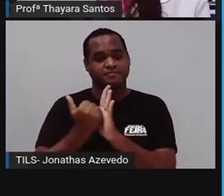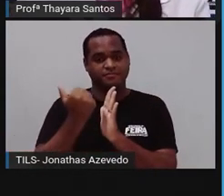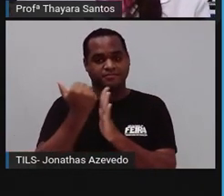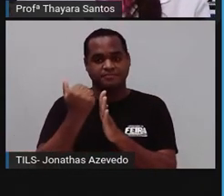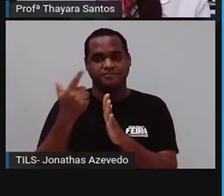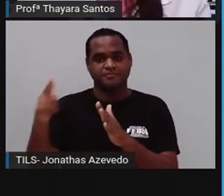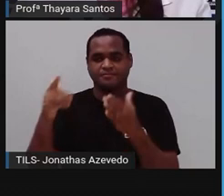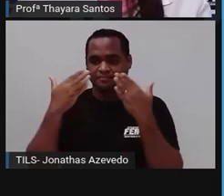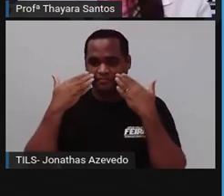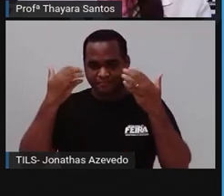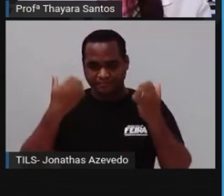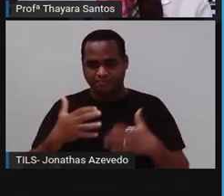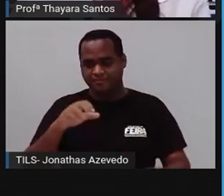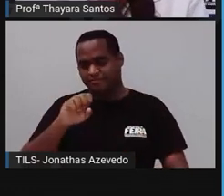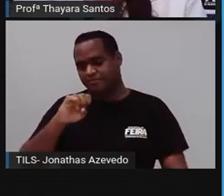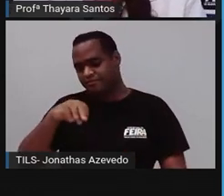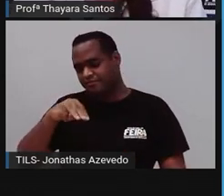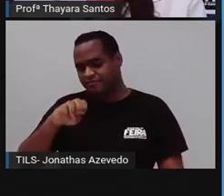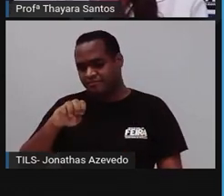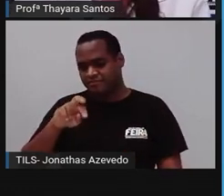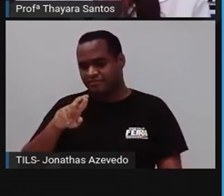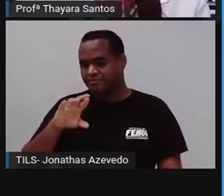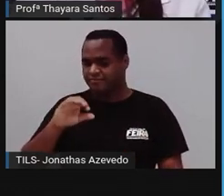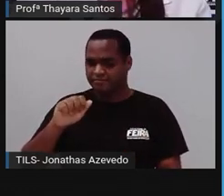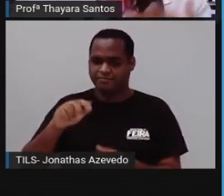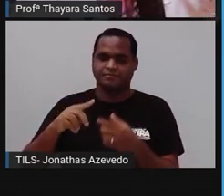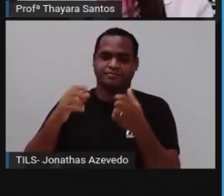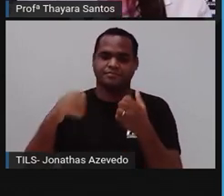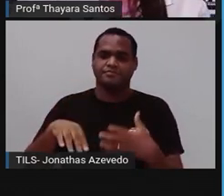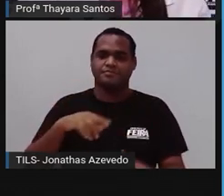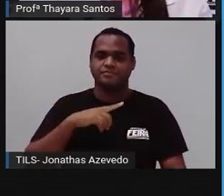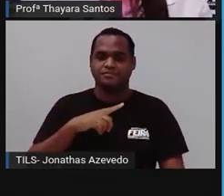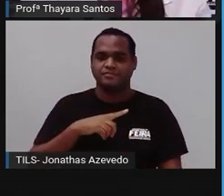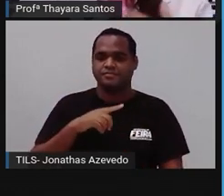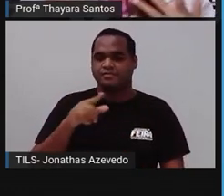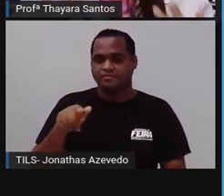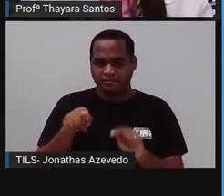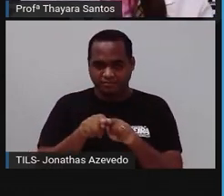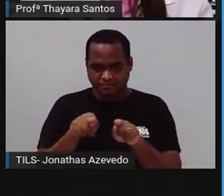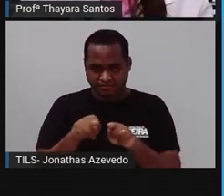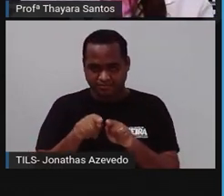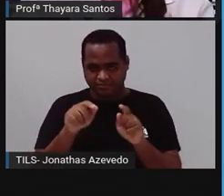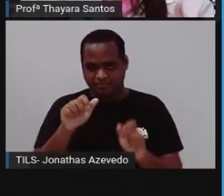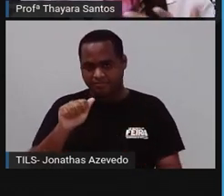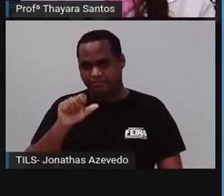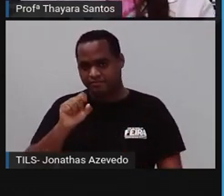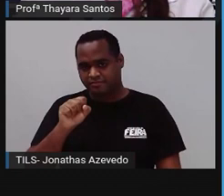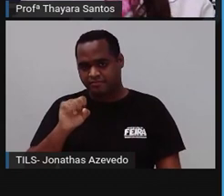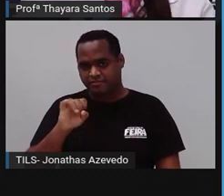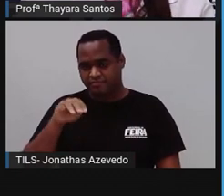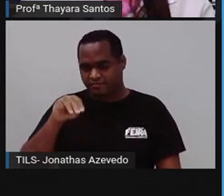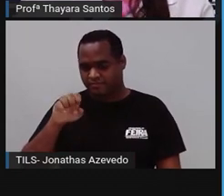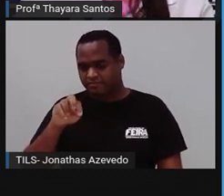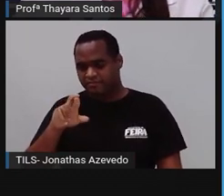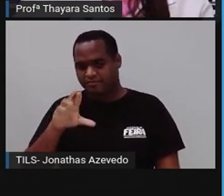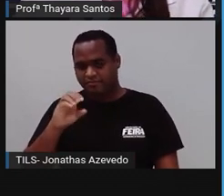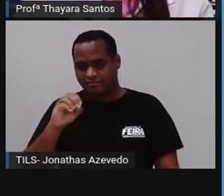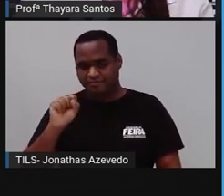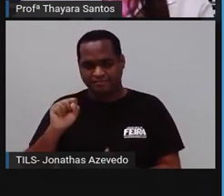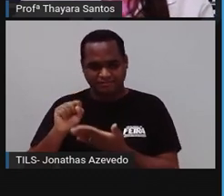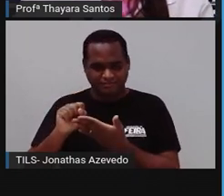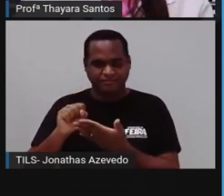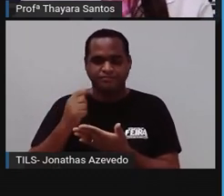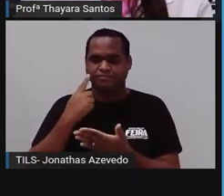eles apresentam uma simetria que a gente chama de radial, ou então são assimétricos. O que quer dizer isso de simetria? Quer dizer que se eu